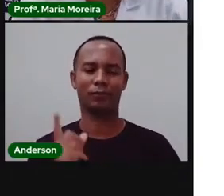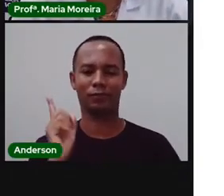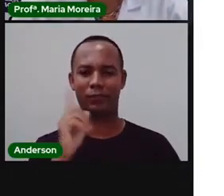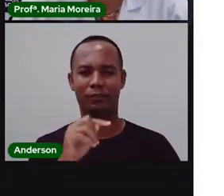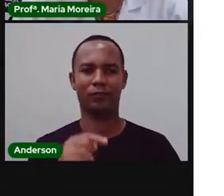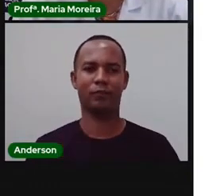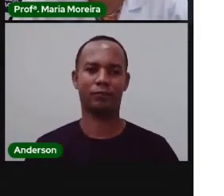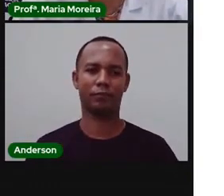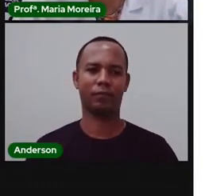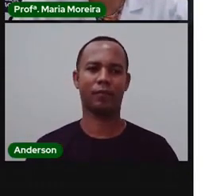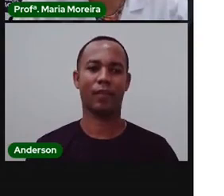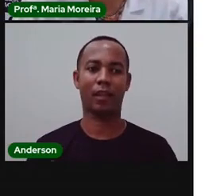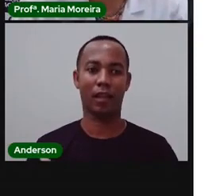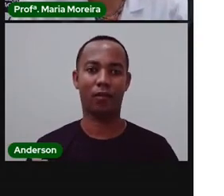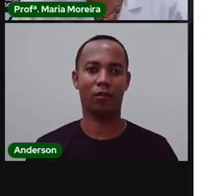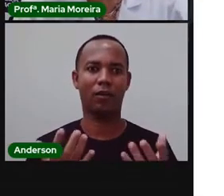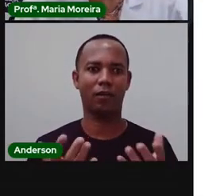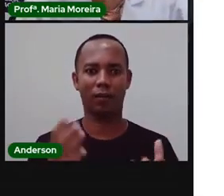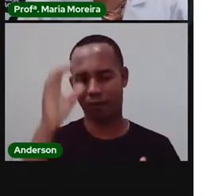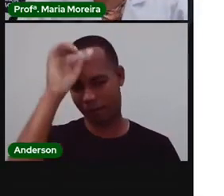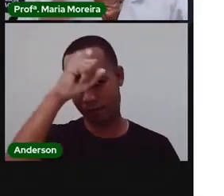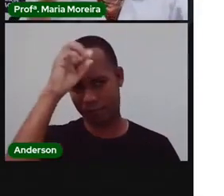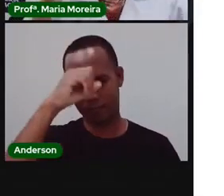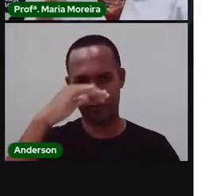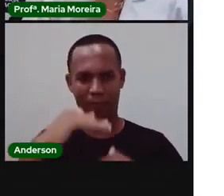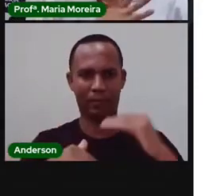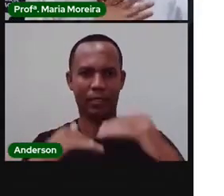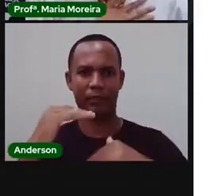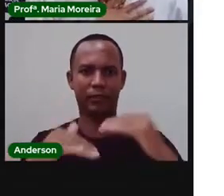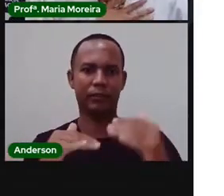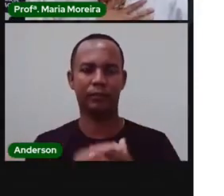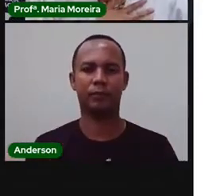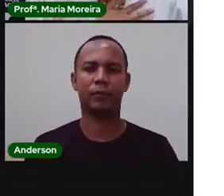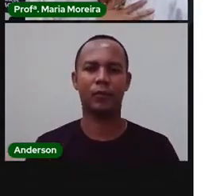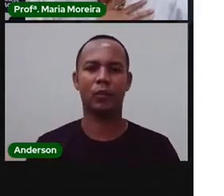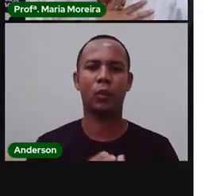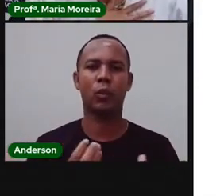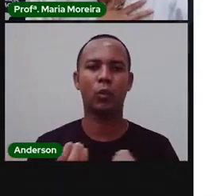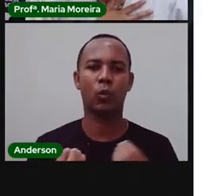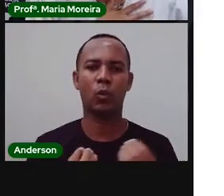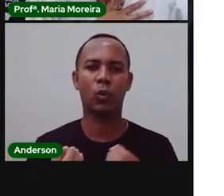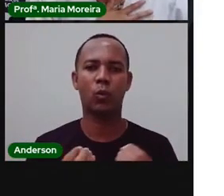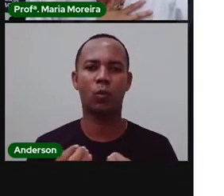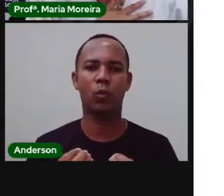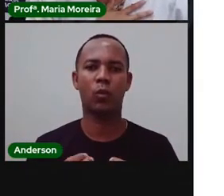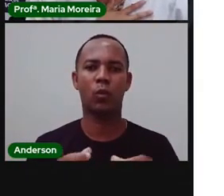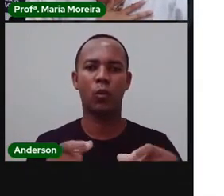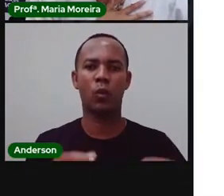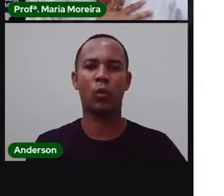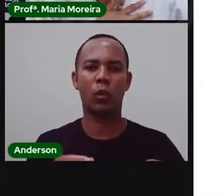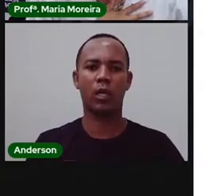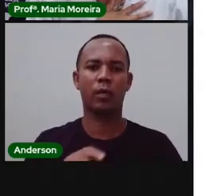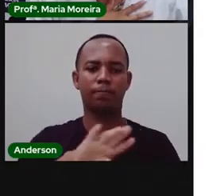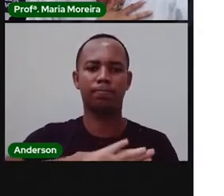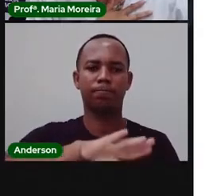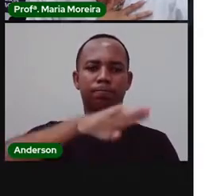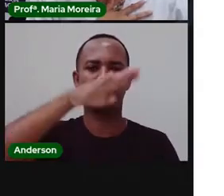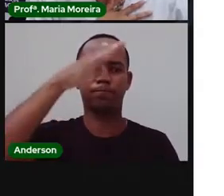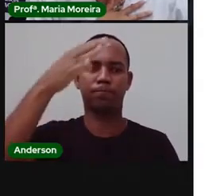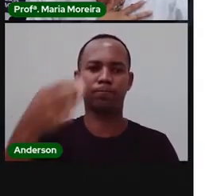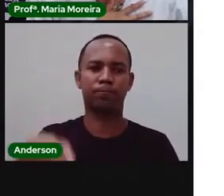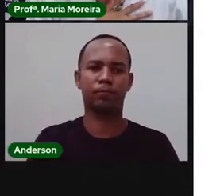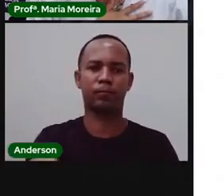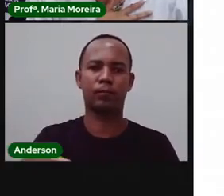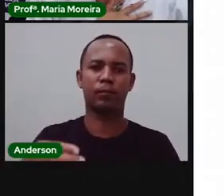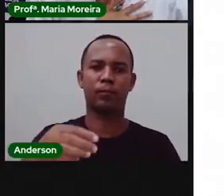seguir, que a Pró tá curiosa e quer saber mais coisas. O ponto culminante do município é o Morro de São José. Pró, o que é